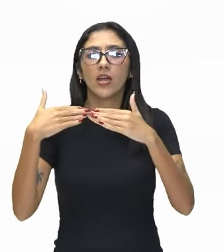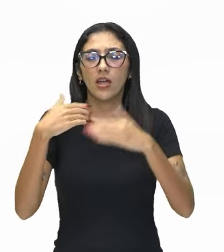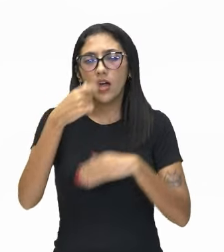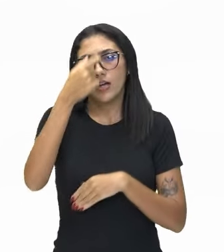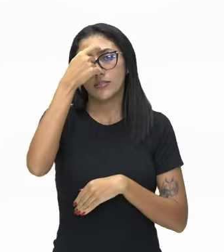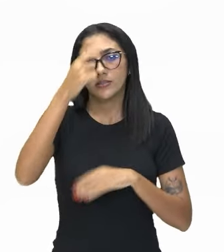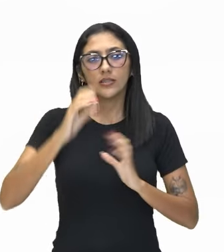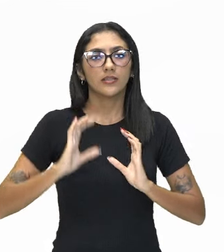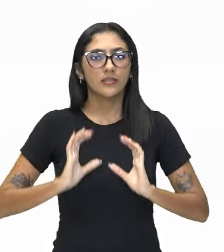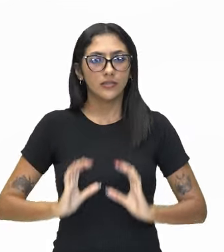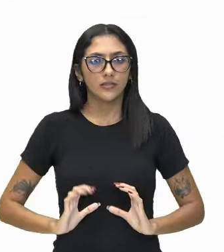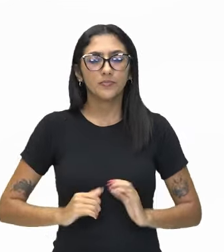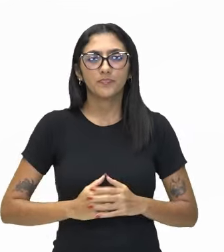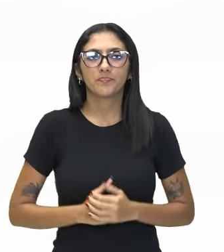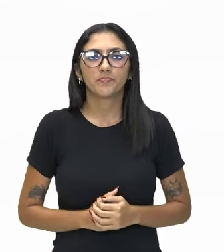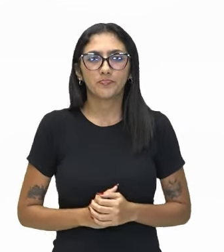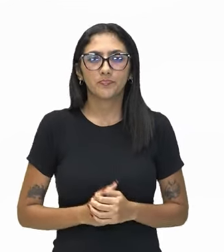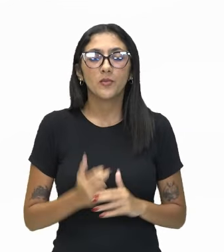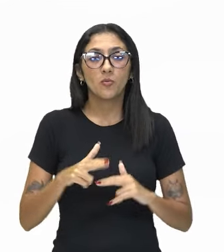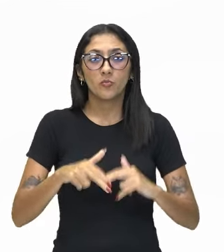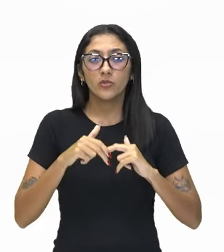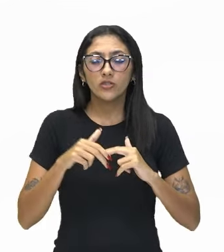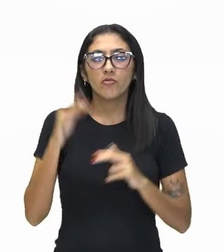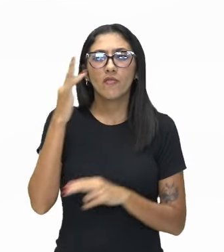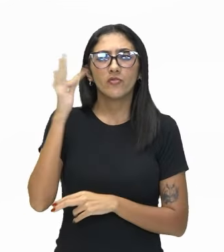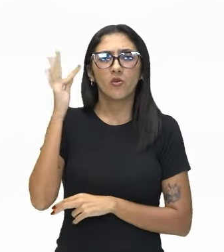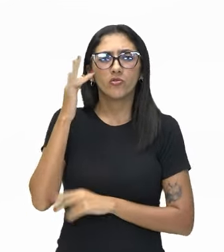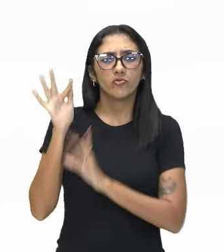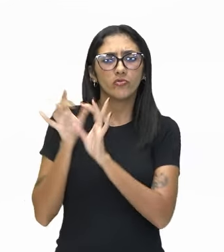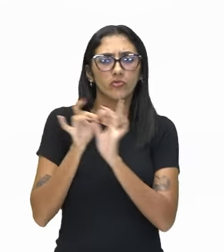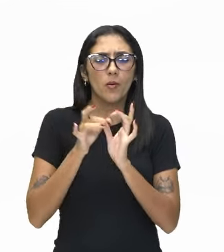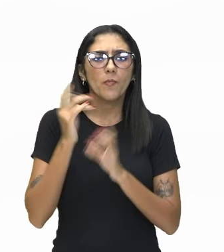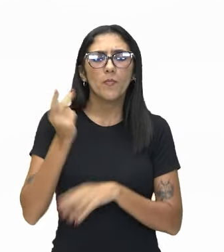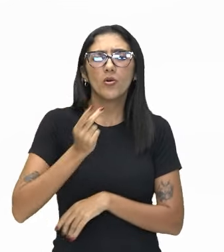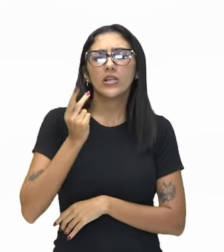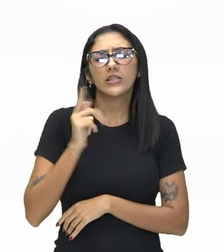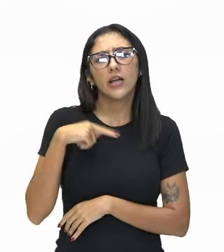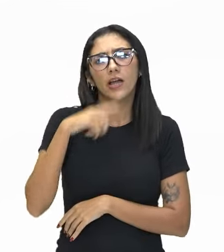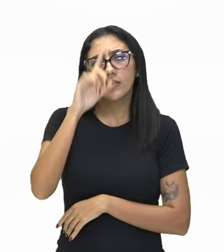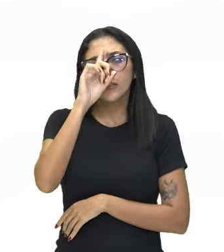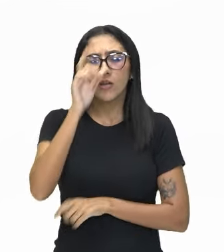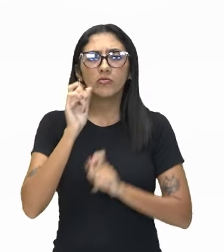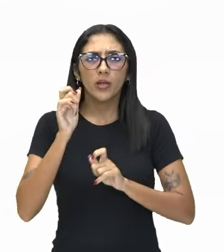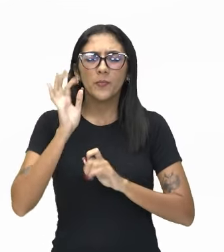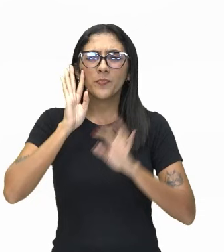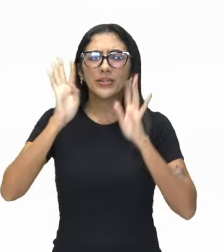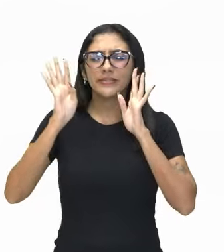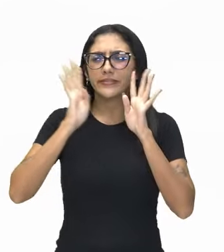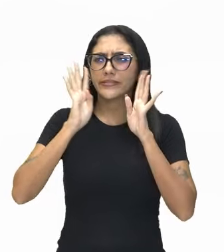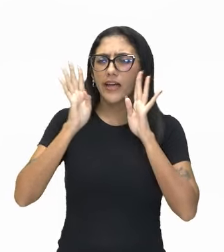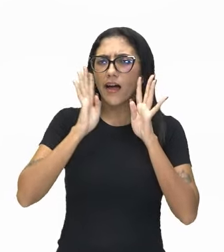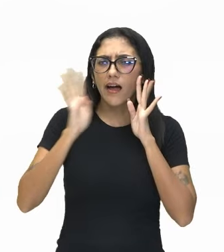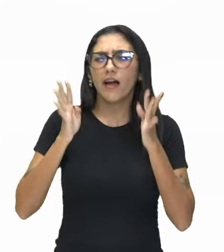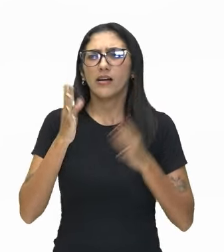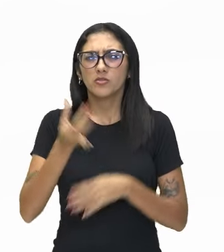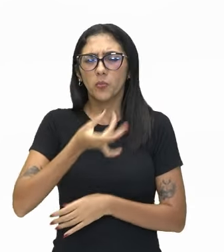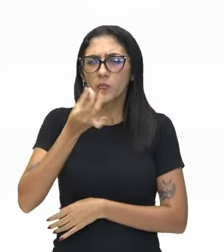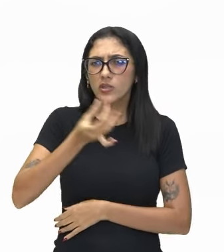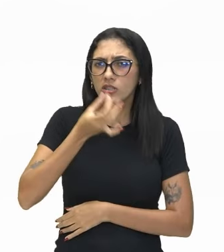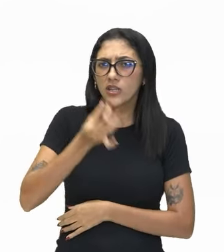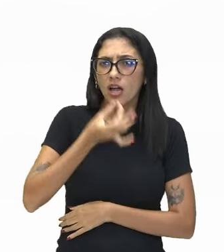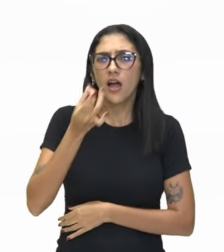Portanto, a filosofia política, gente, é aquela ideia de pensar, refletir, questionar,